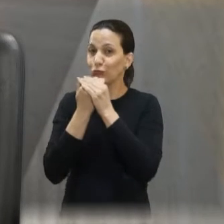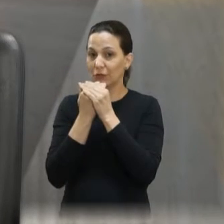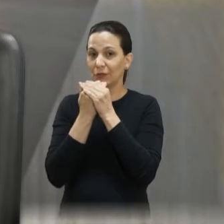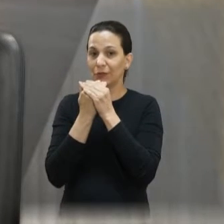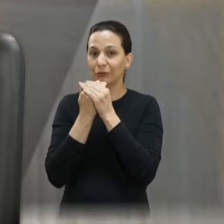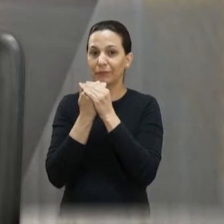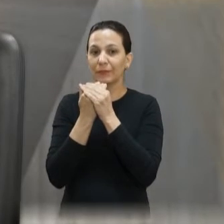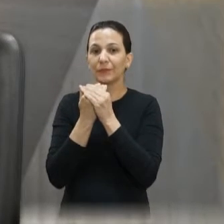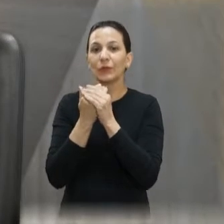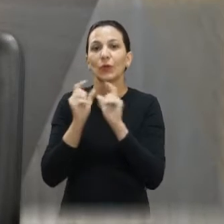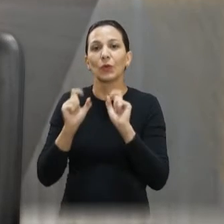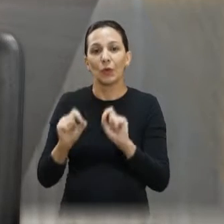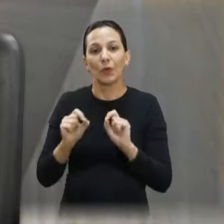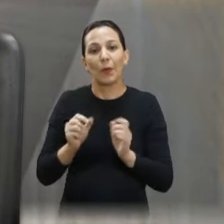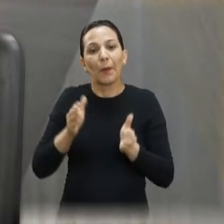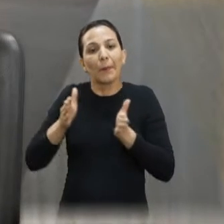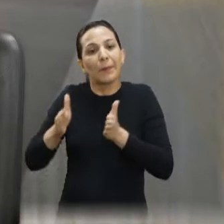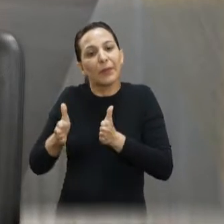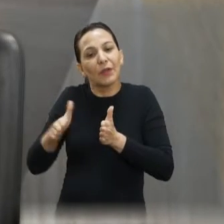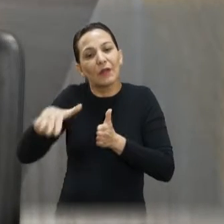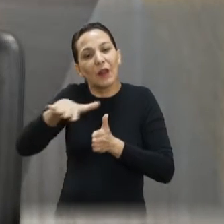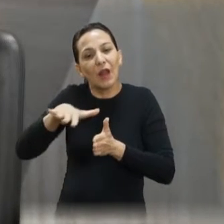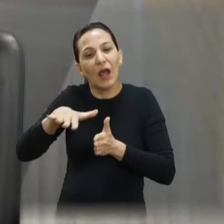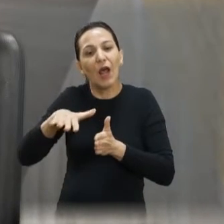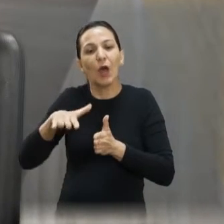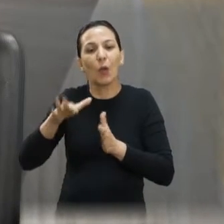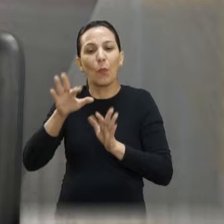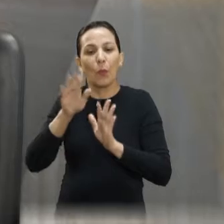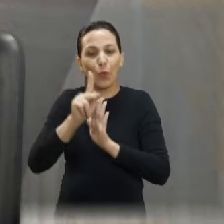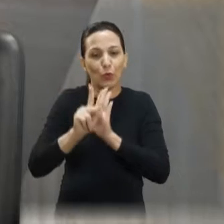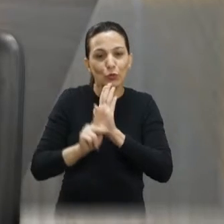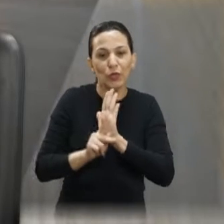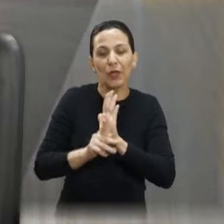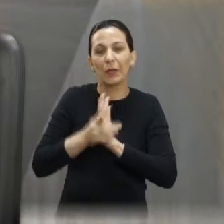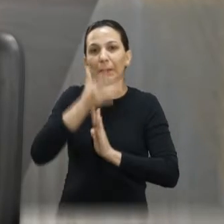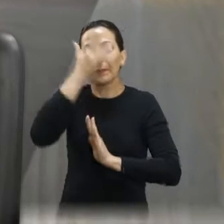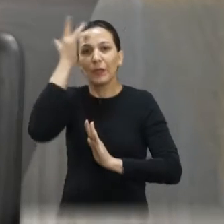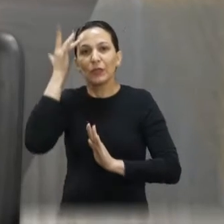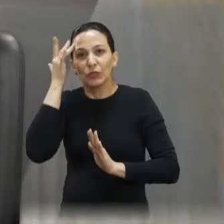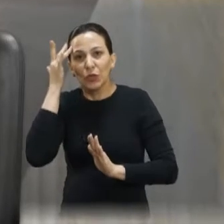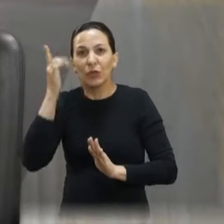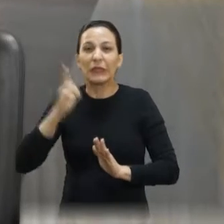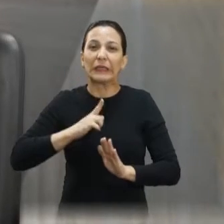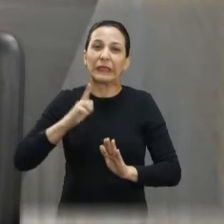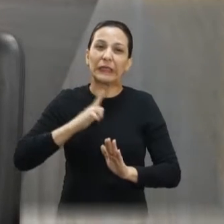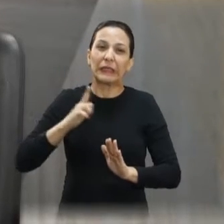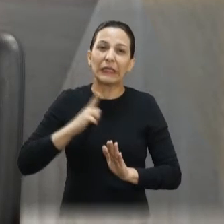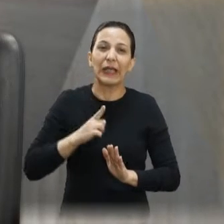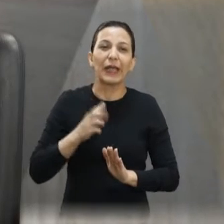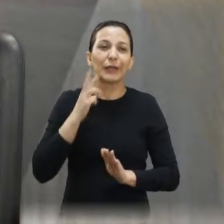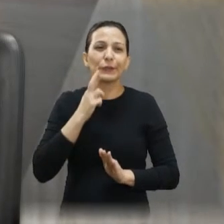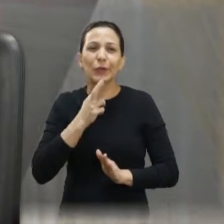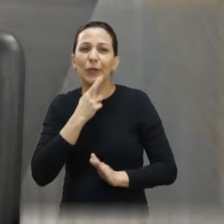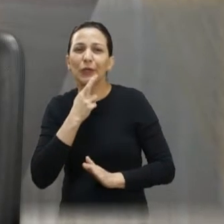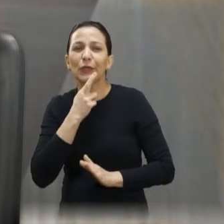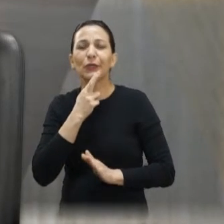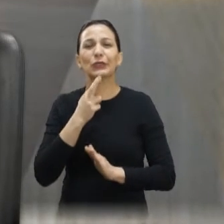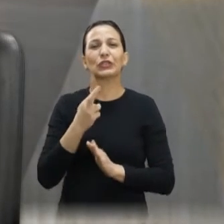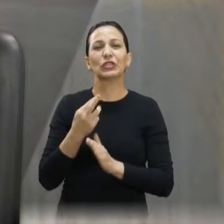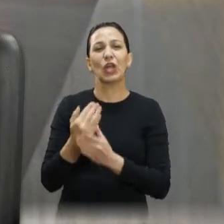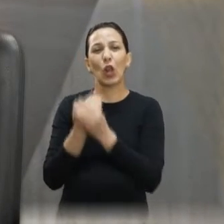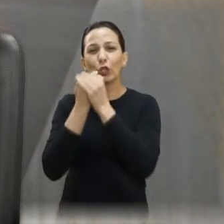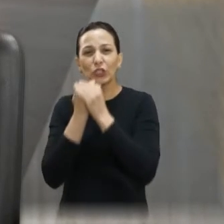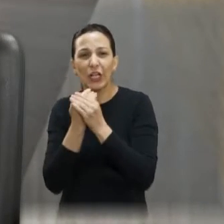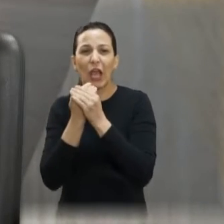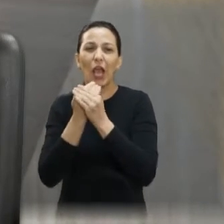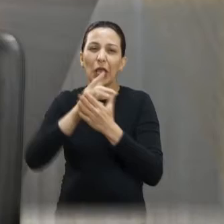Na época que eu elaborei esse projeto, até os comerciantes que têm lanchonetes similares, bares, restaurantes, eles ficaram preocupados